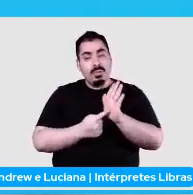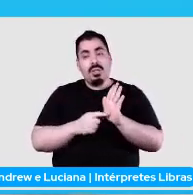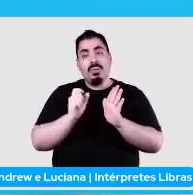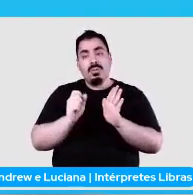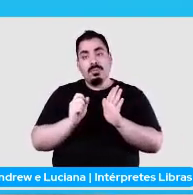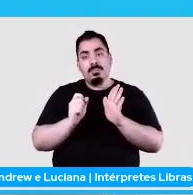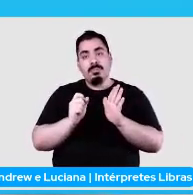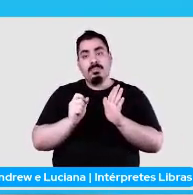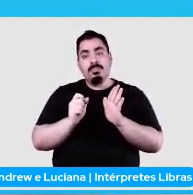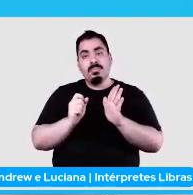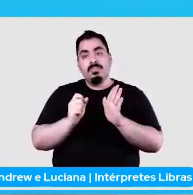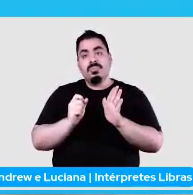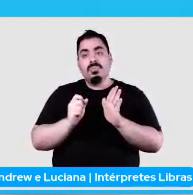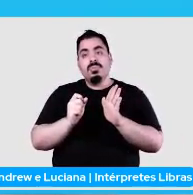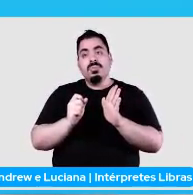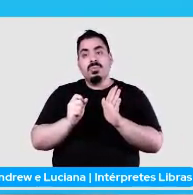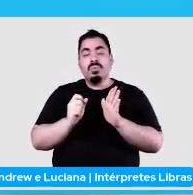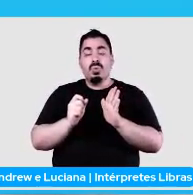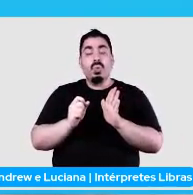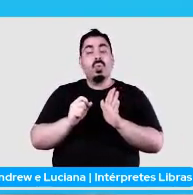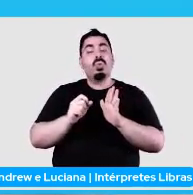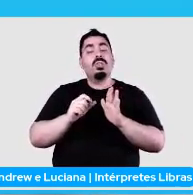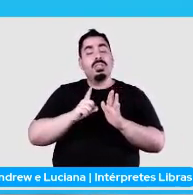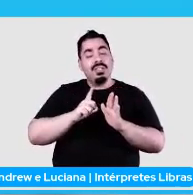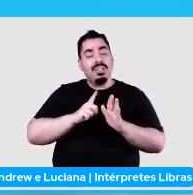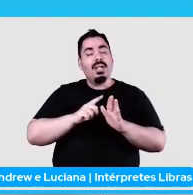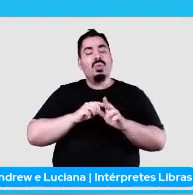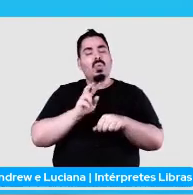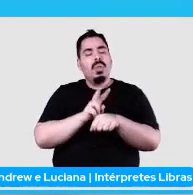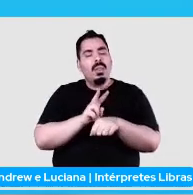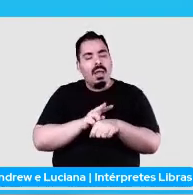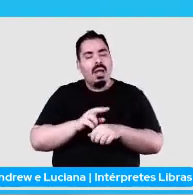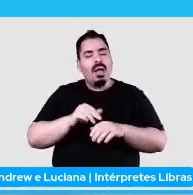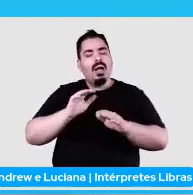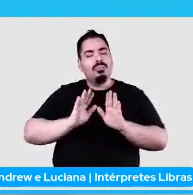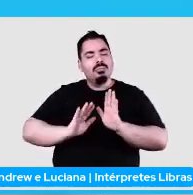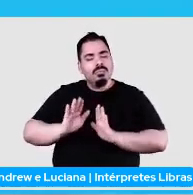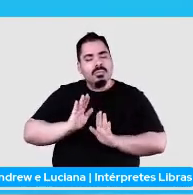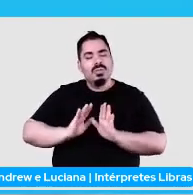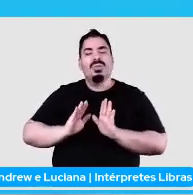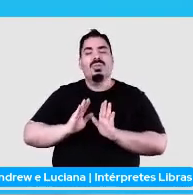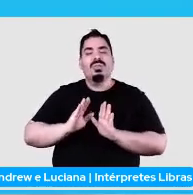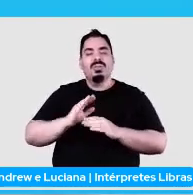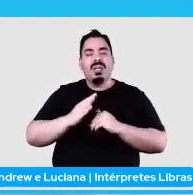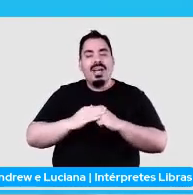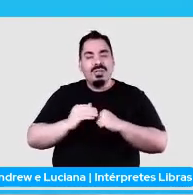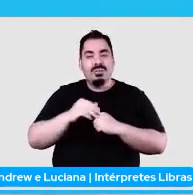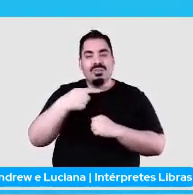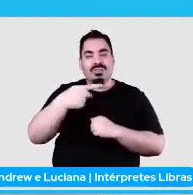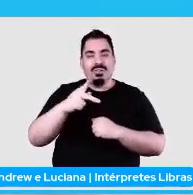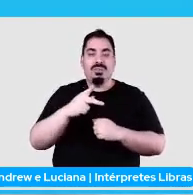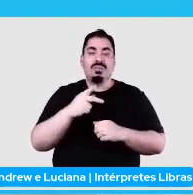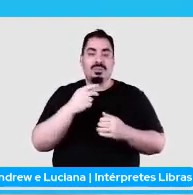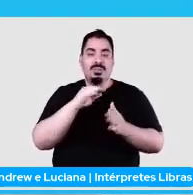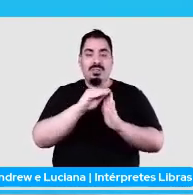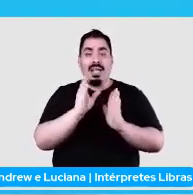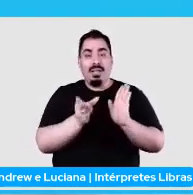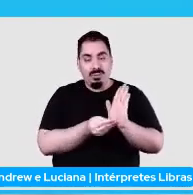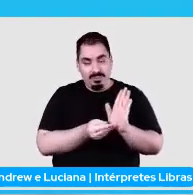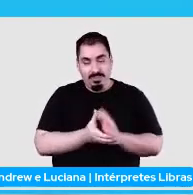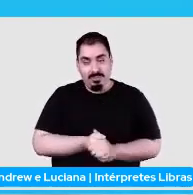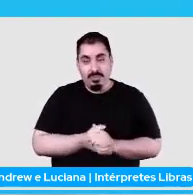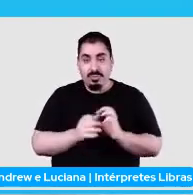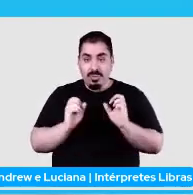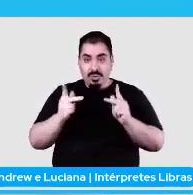Cuidem dos dados de vocês, né? Prezem pelos dados. Então, é... Ok, né? Então, voltando para cá.